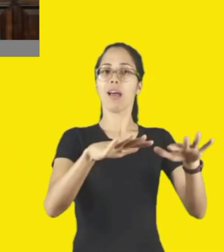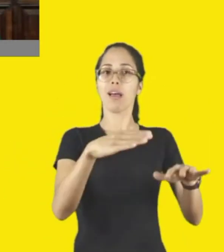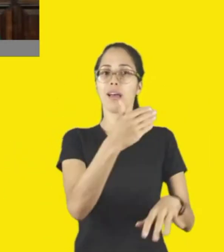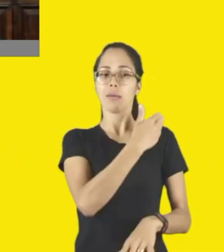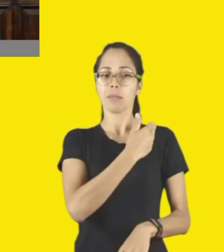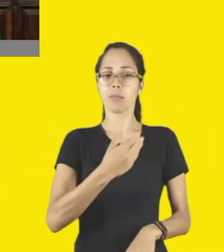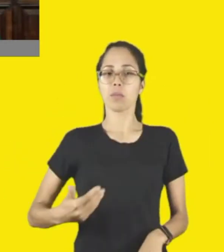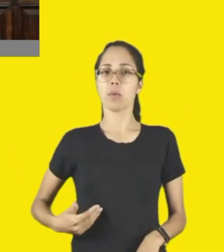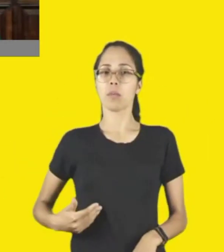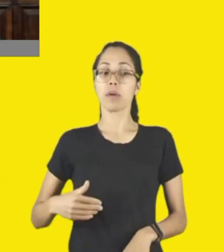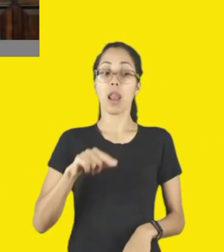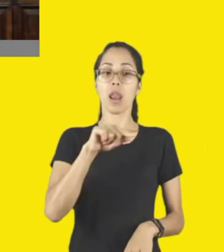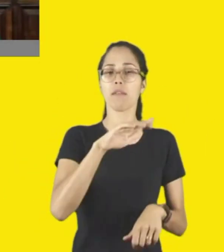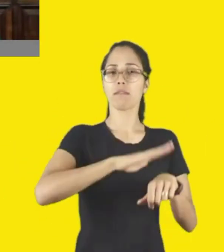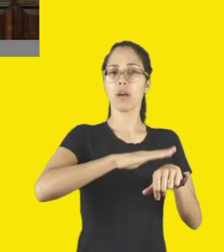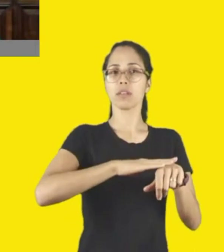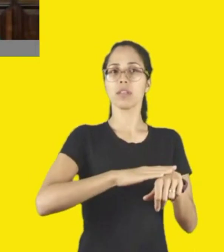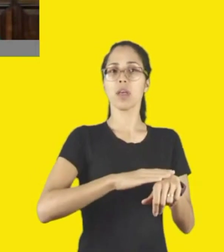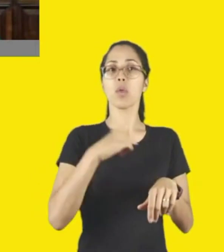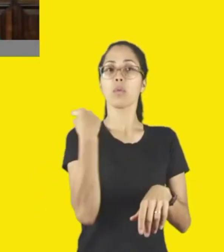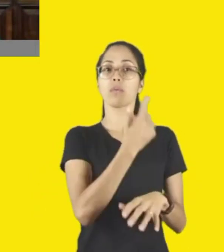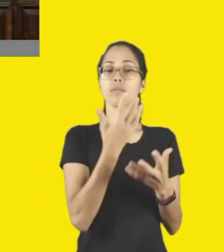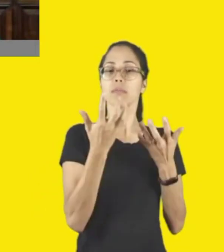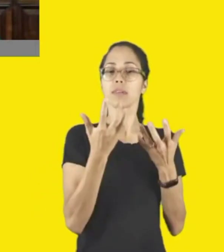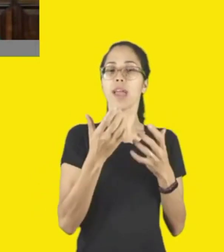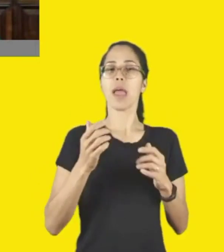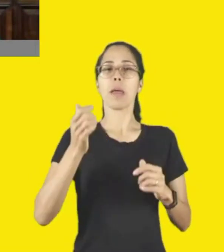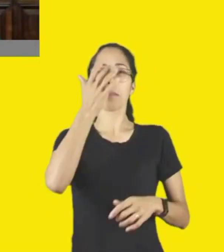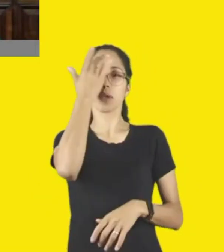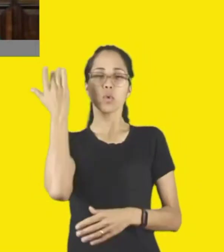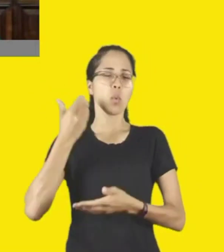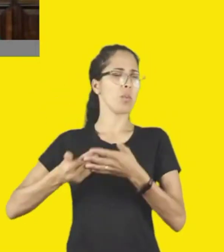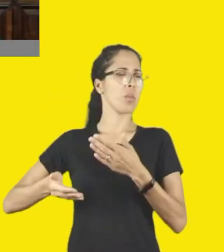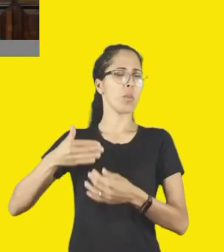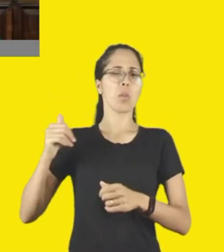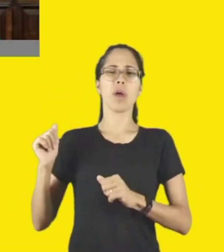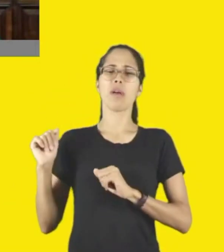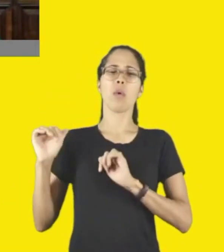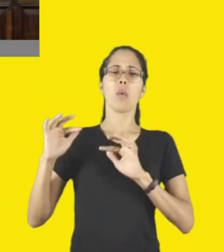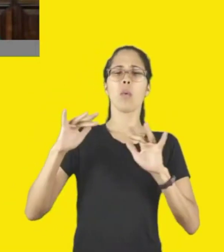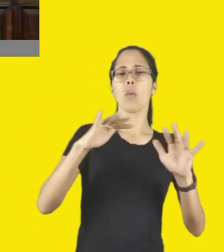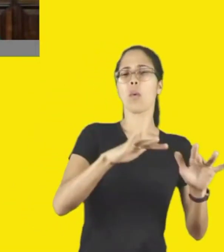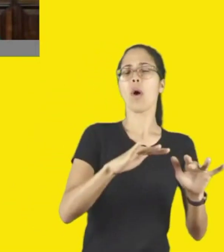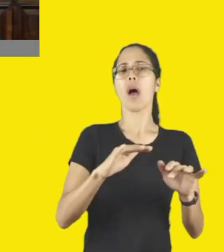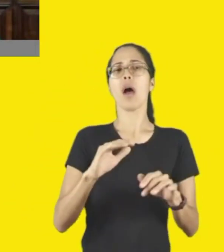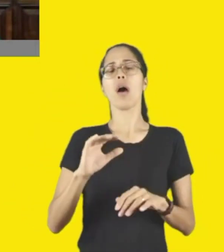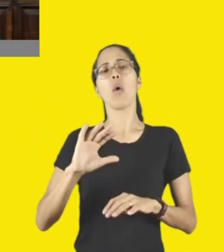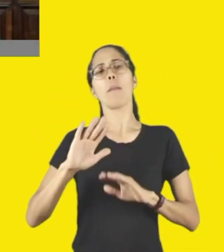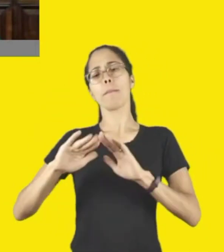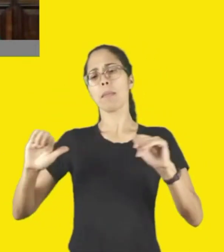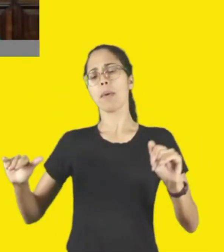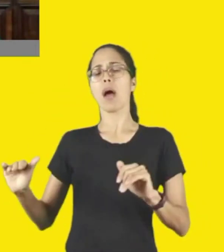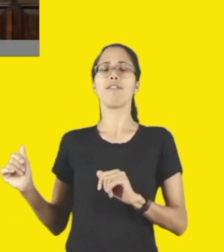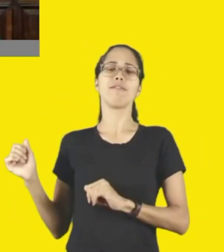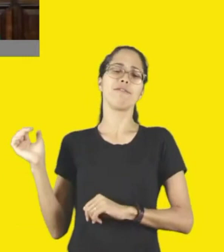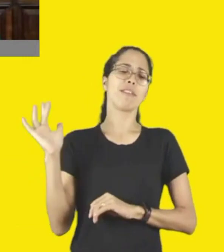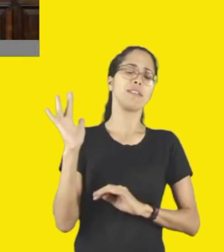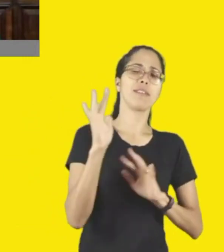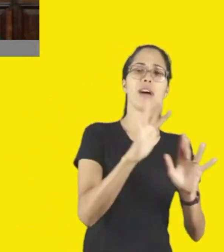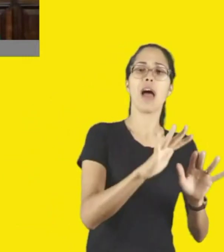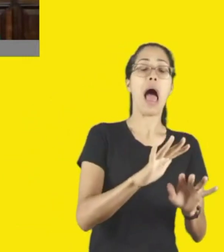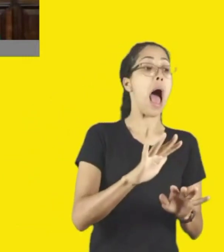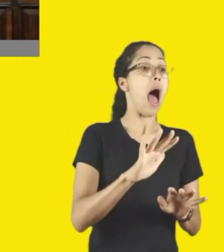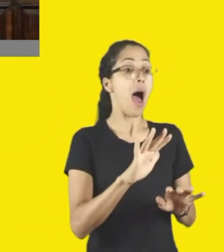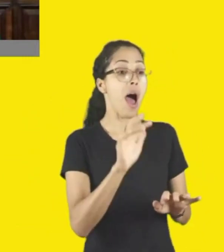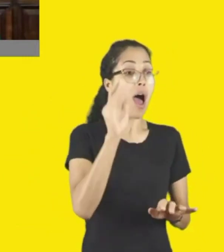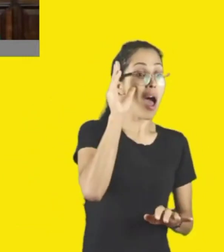pessoas cheguem, que todas as faixas etárias, que a criança venha, que a criança volte para casa correndo para buscar o pai, a mãe, que traga